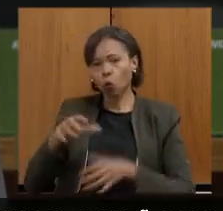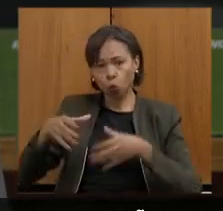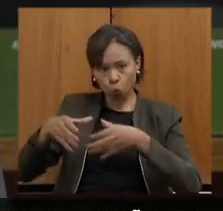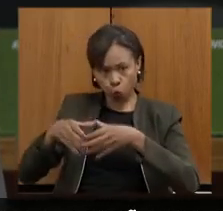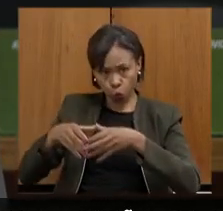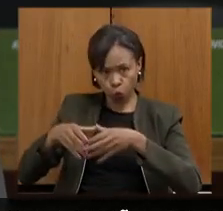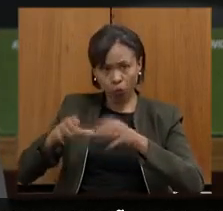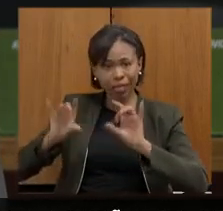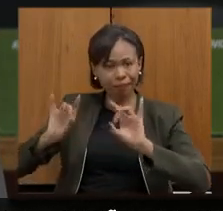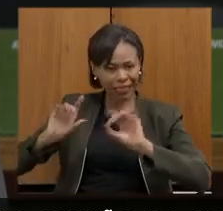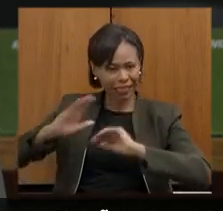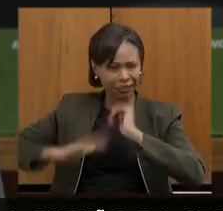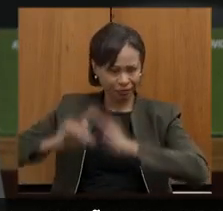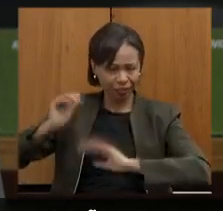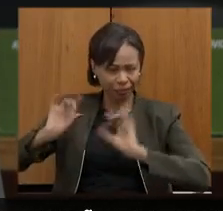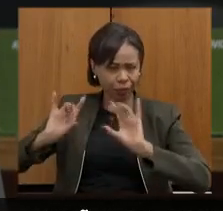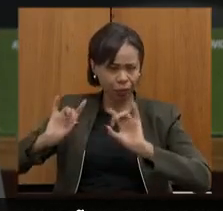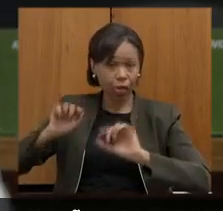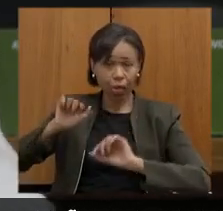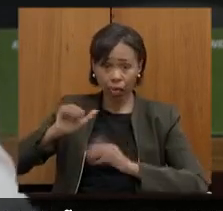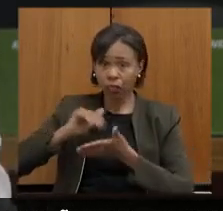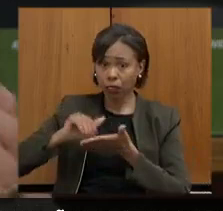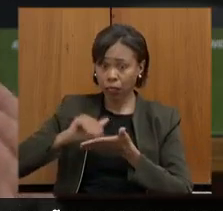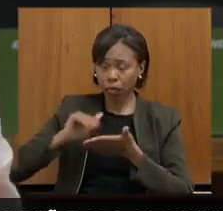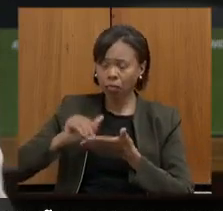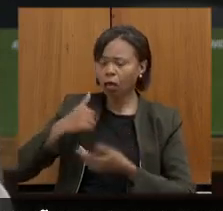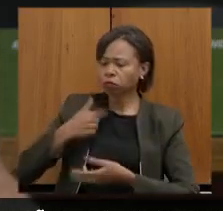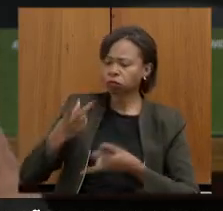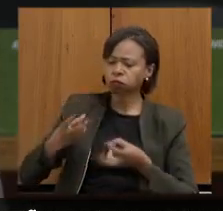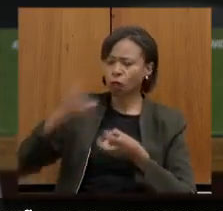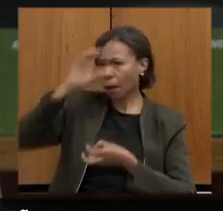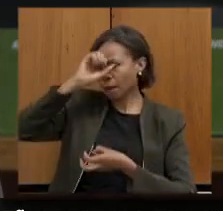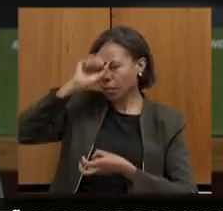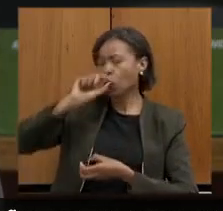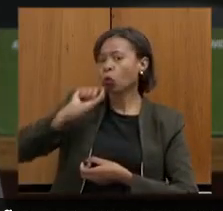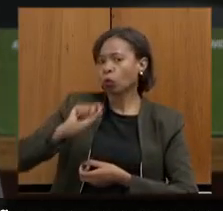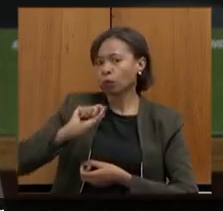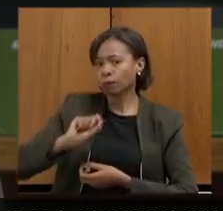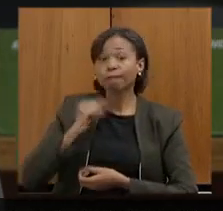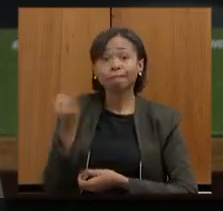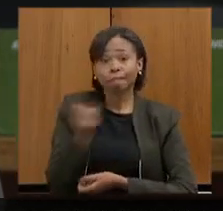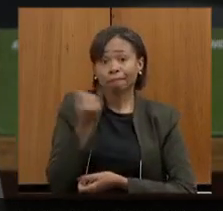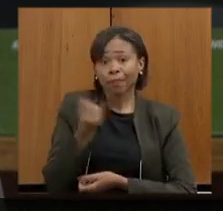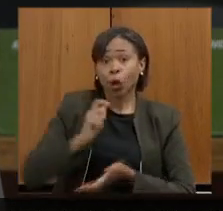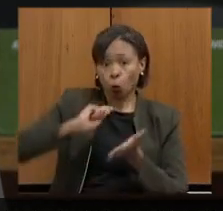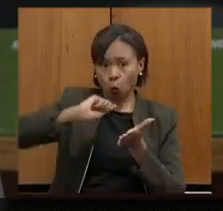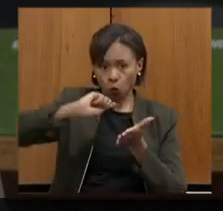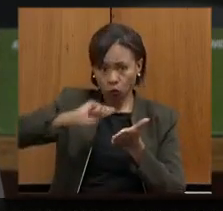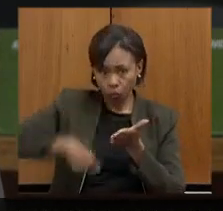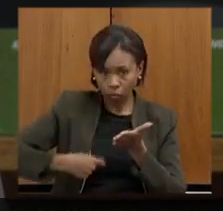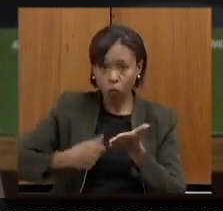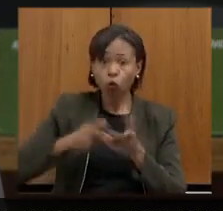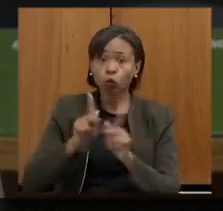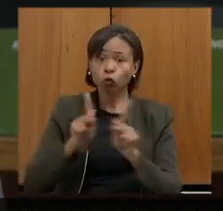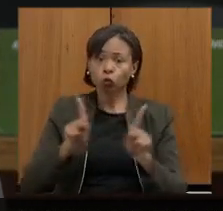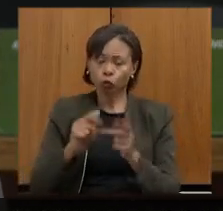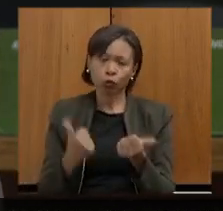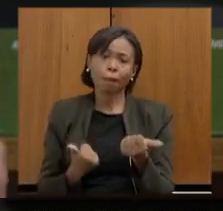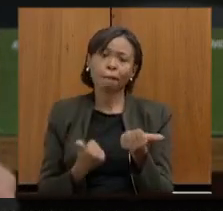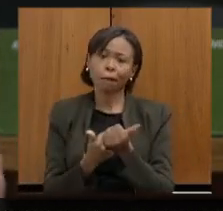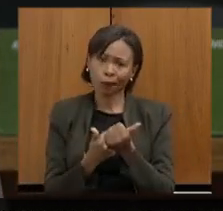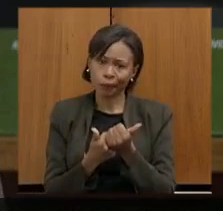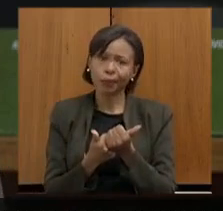na secretaria, é muito importante que nós tenhamos esse trabalho, esse processo de contratação dos professores de apoio muito